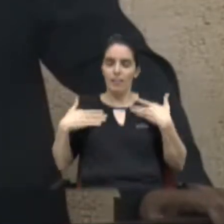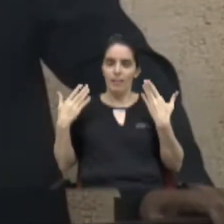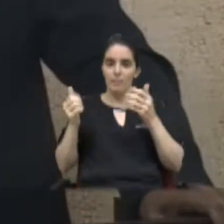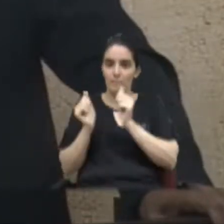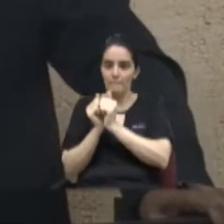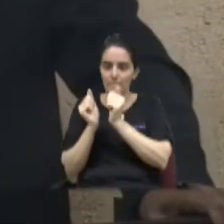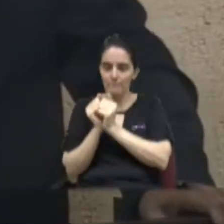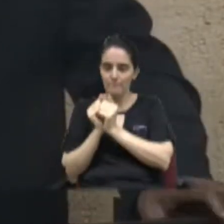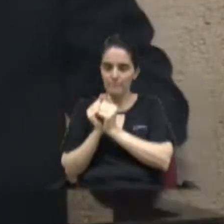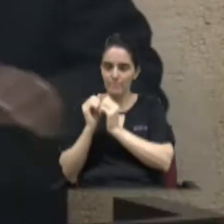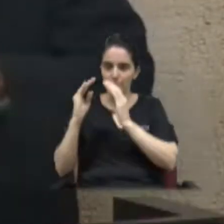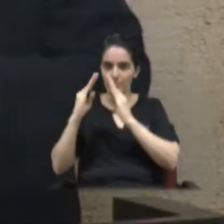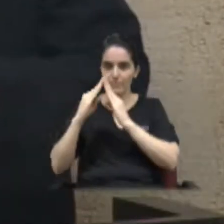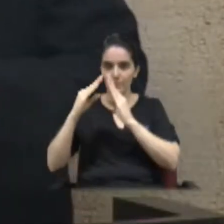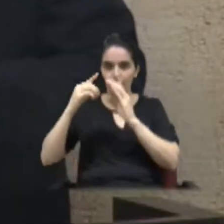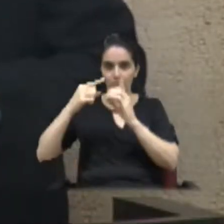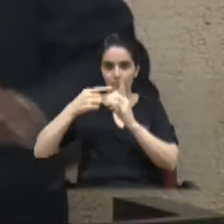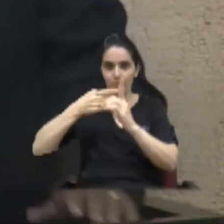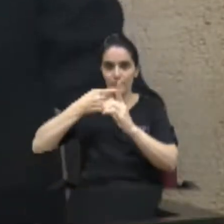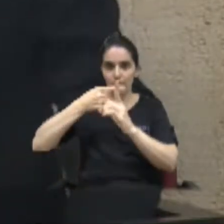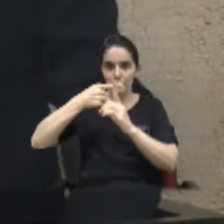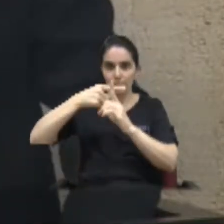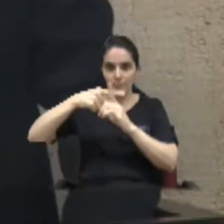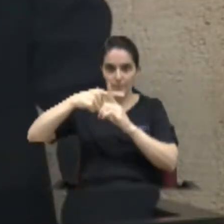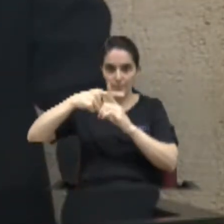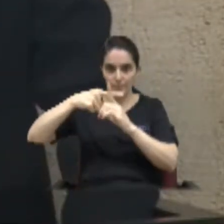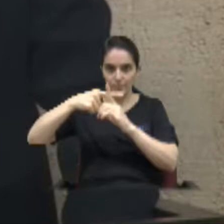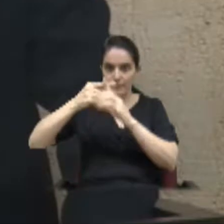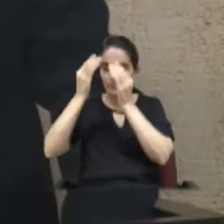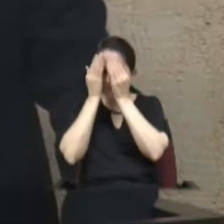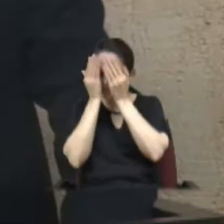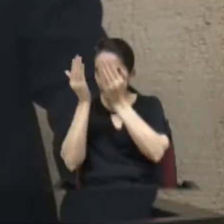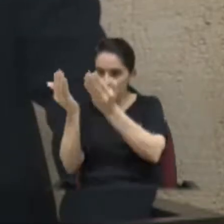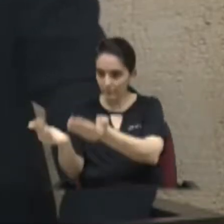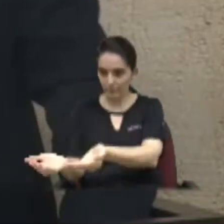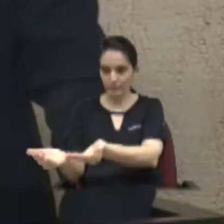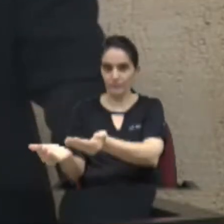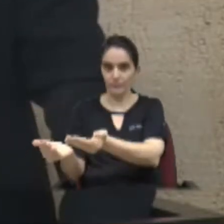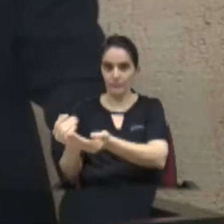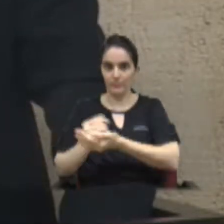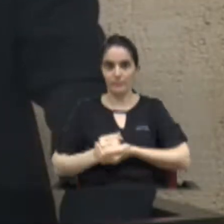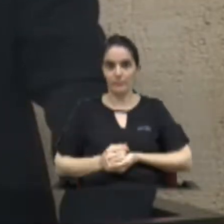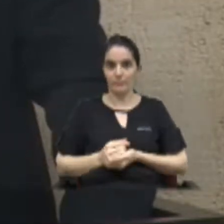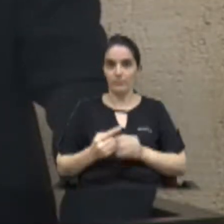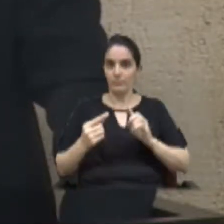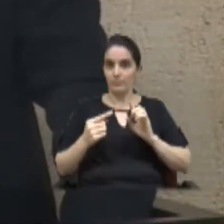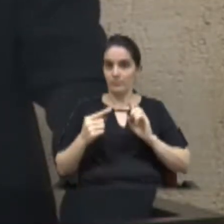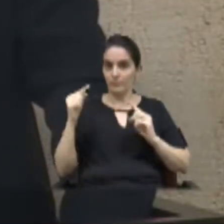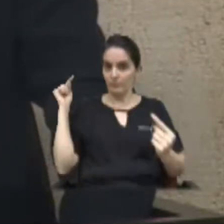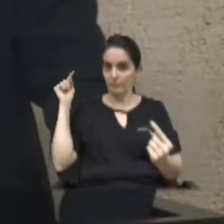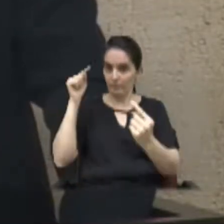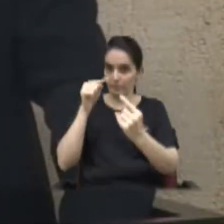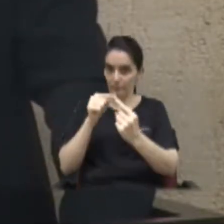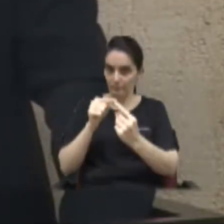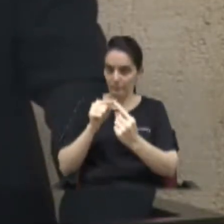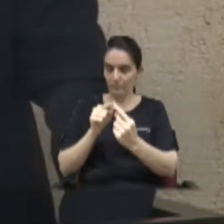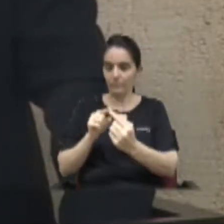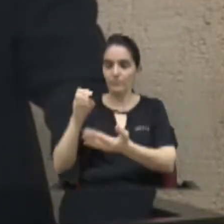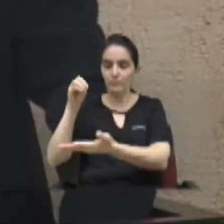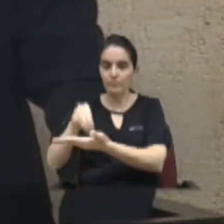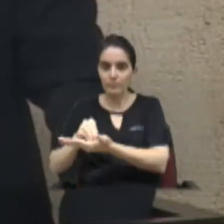os seus trabalhos. A presente propositura objetiva perpetuar o nome de